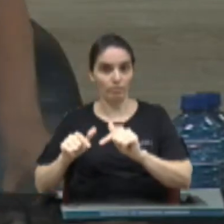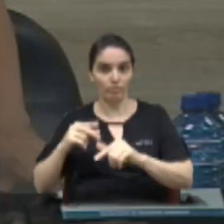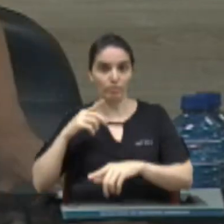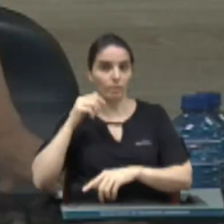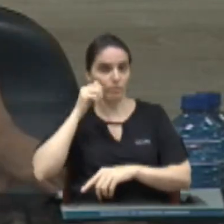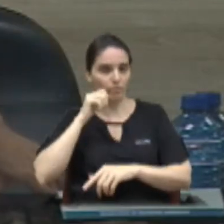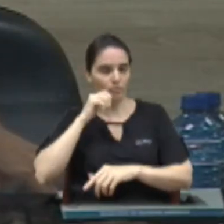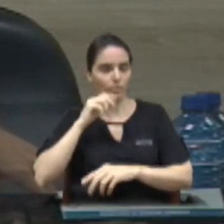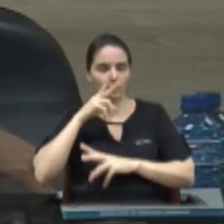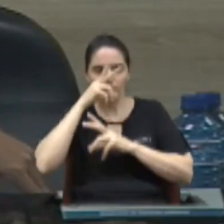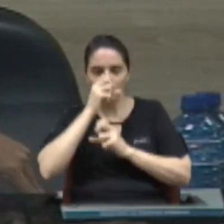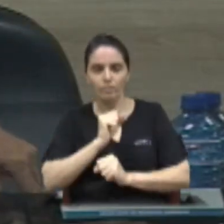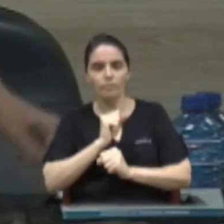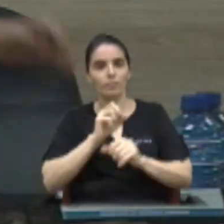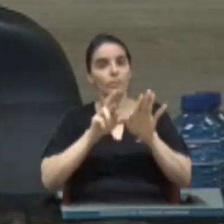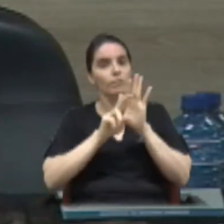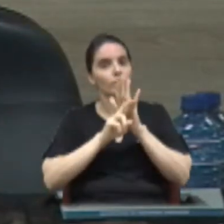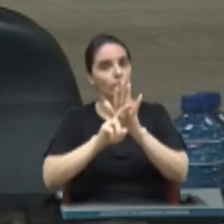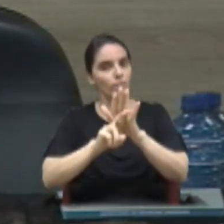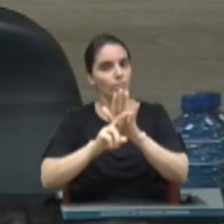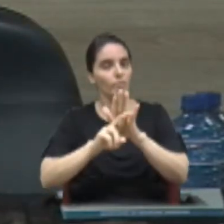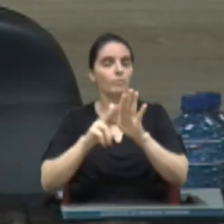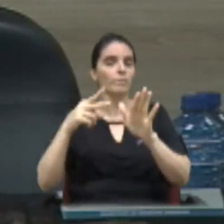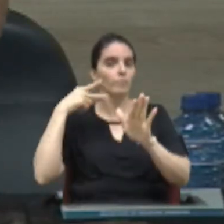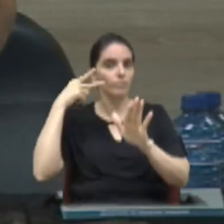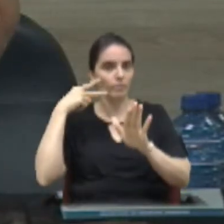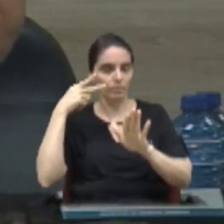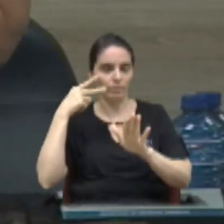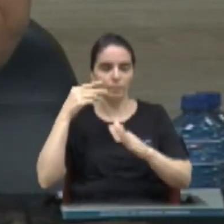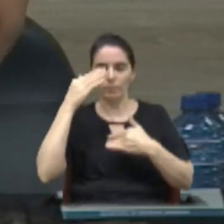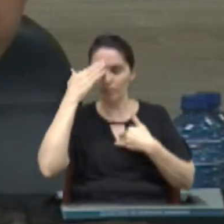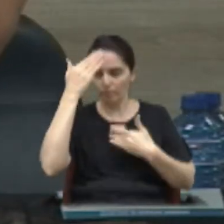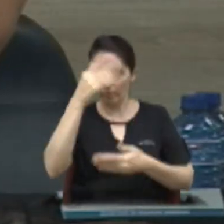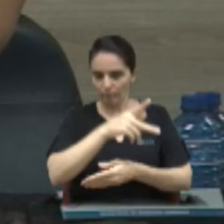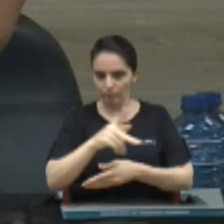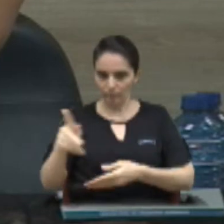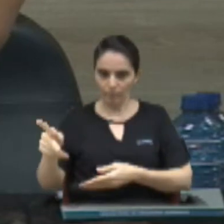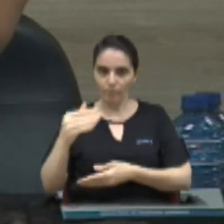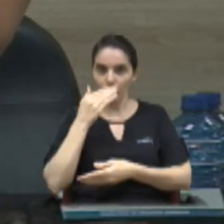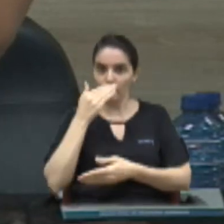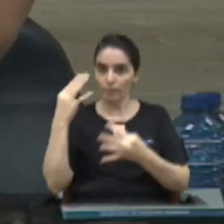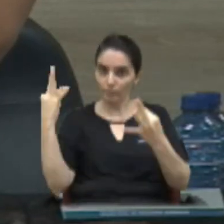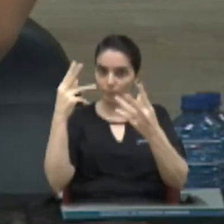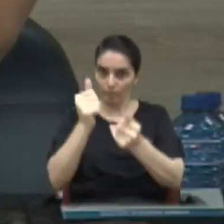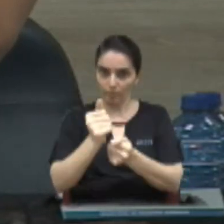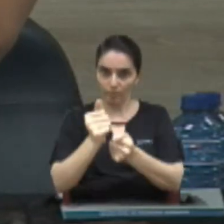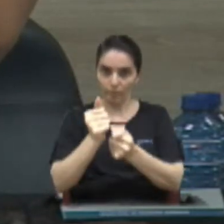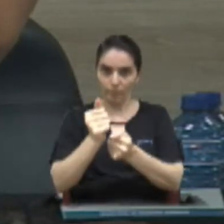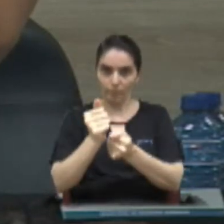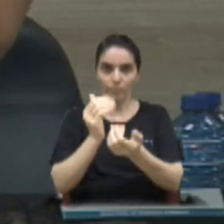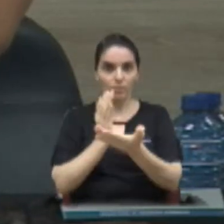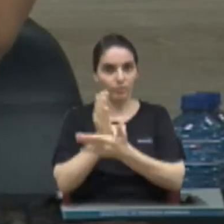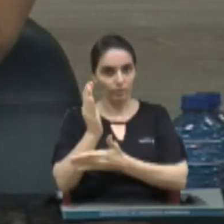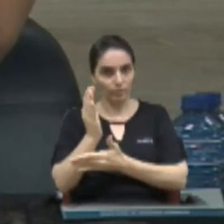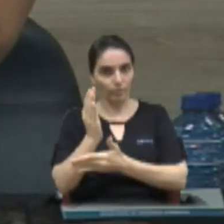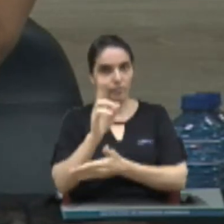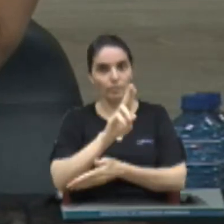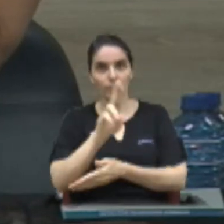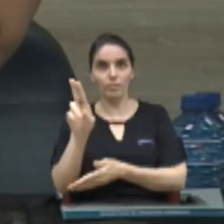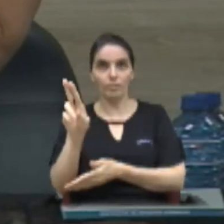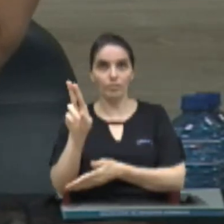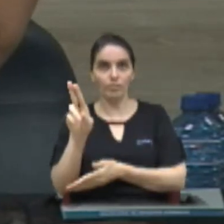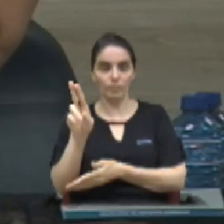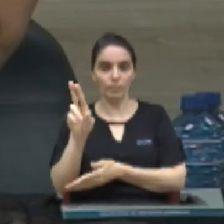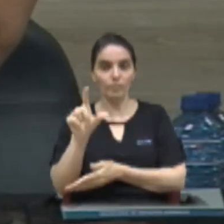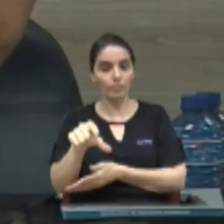que representam o legislativo da nossa cidade muito obrigada senhor presidente peço a todos que aprovem um dos nomes que nós mesmos